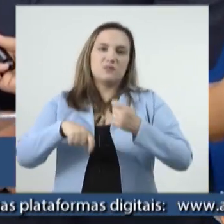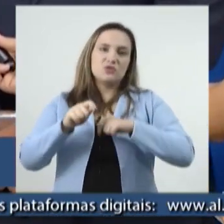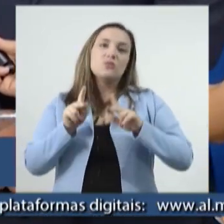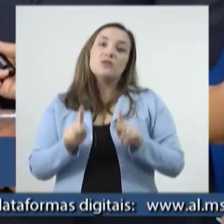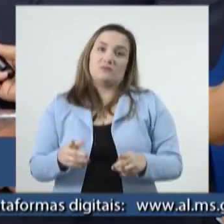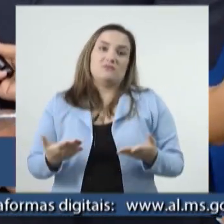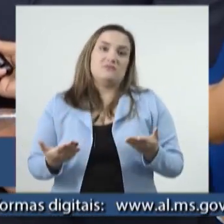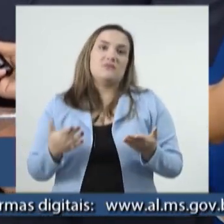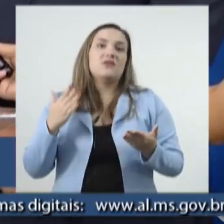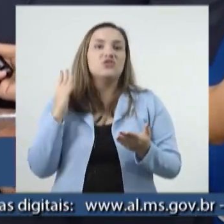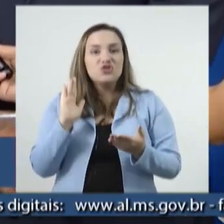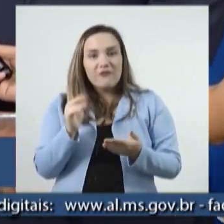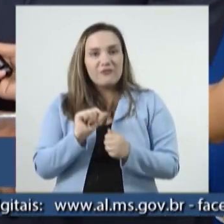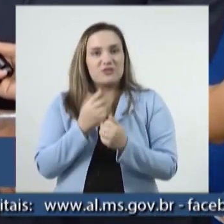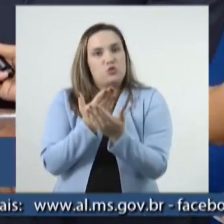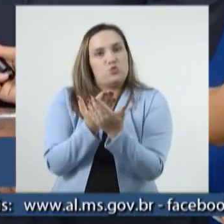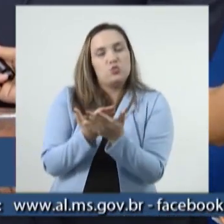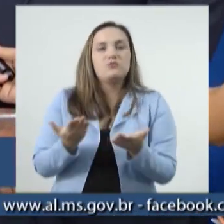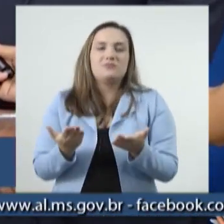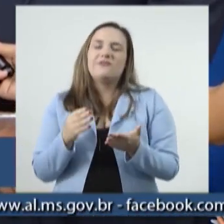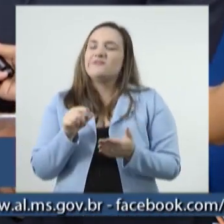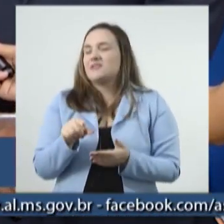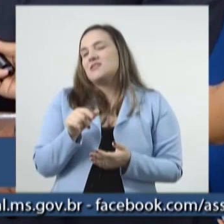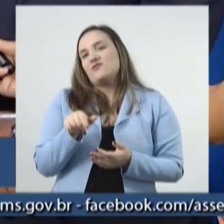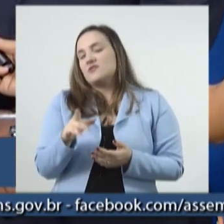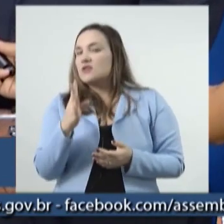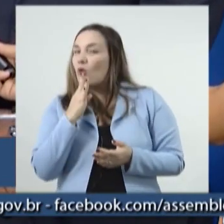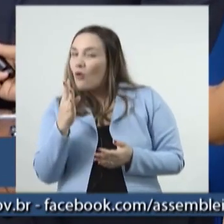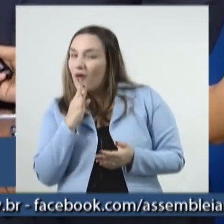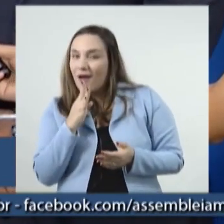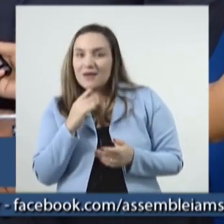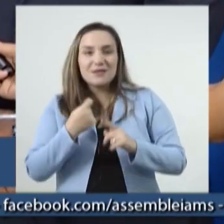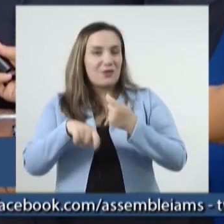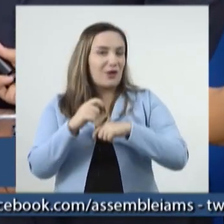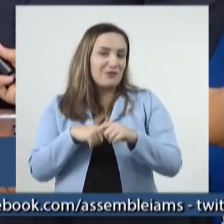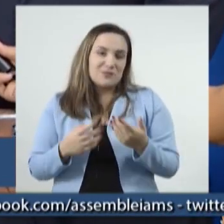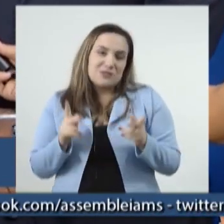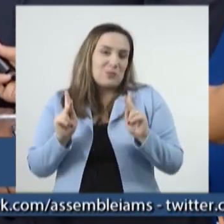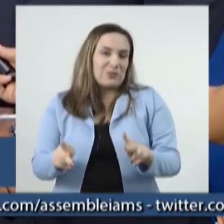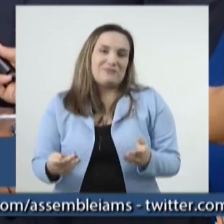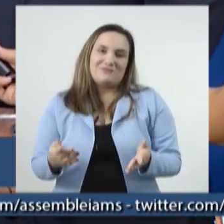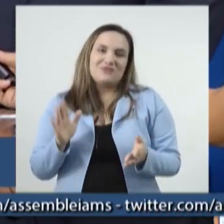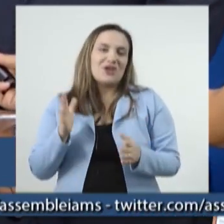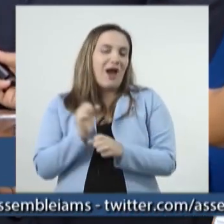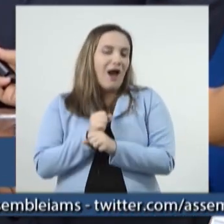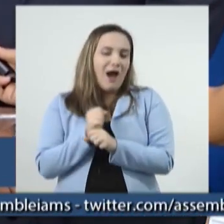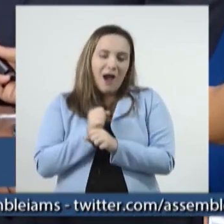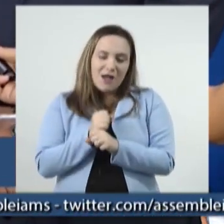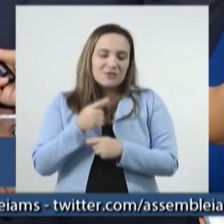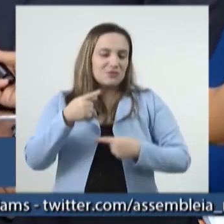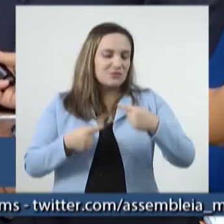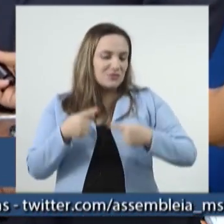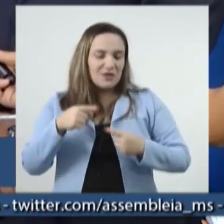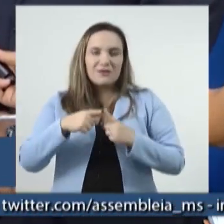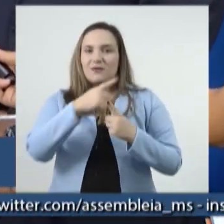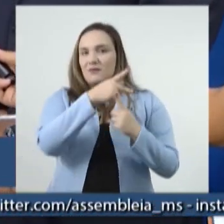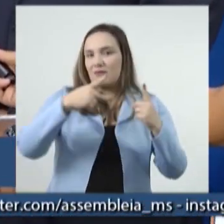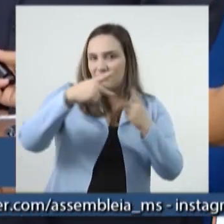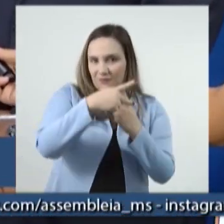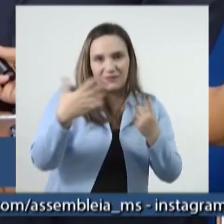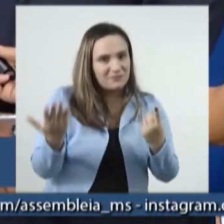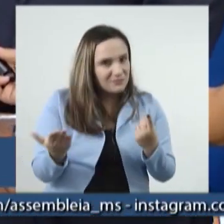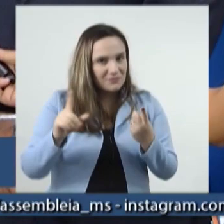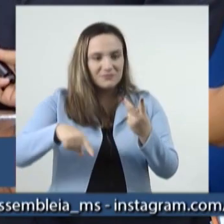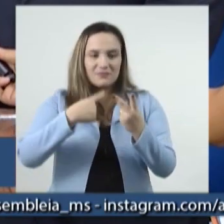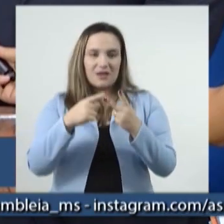pública. Quem estuda e conhece a administração pública sabe que há décadas é discutido Previdência,